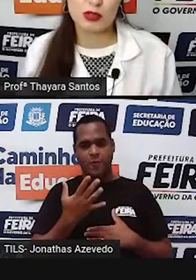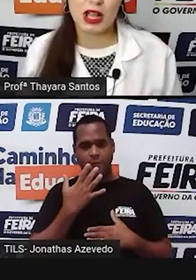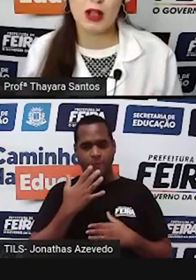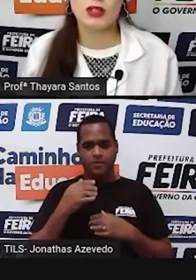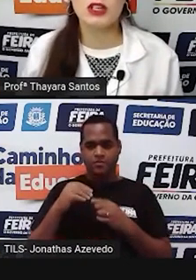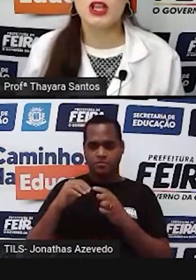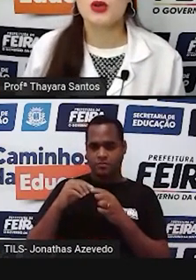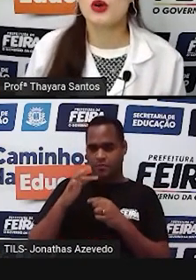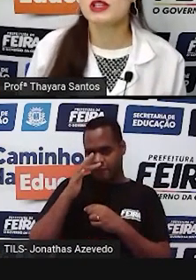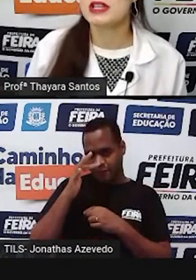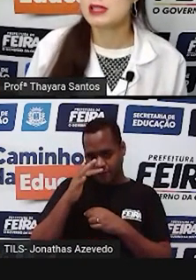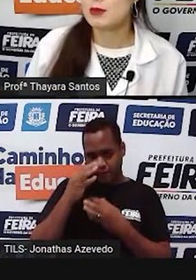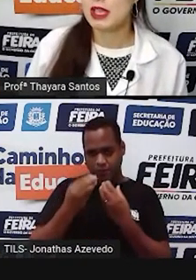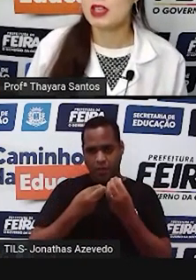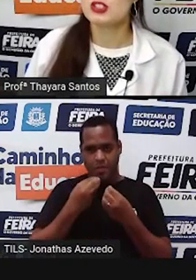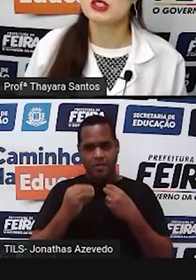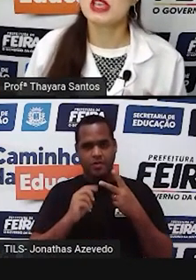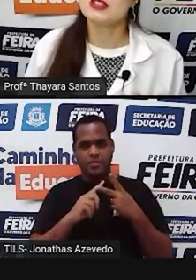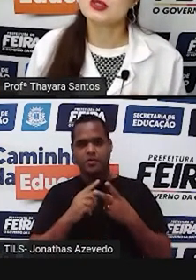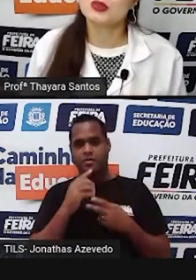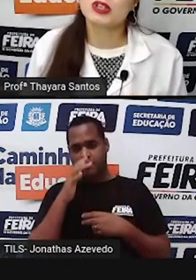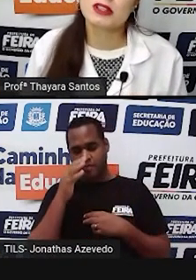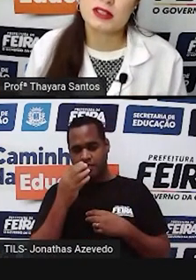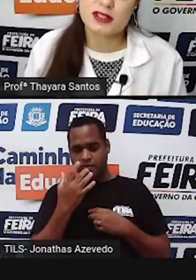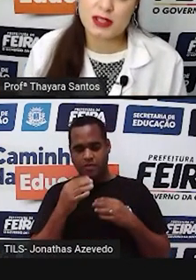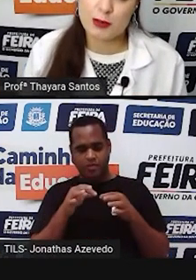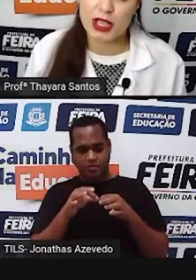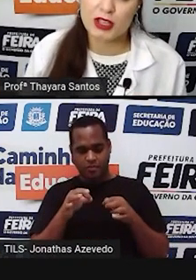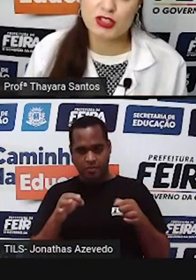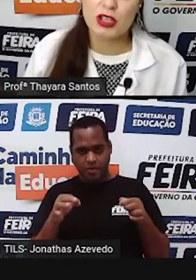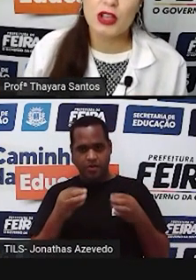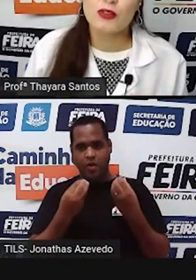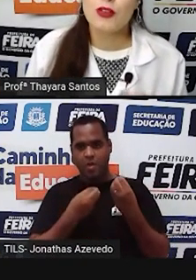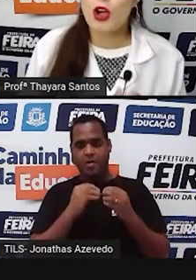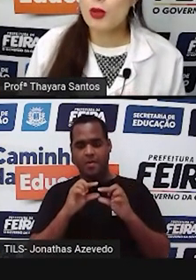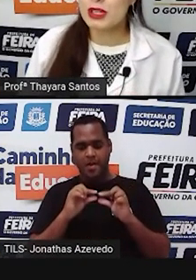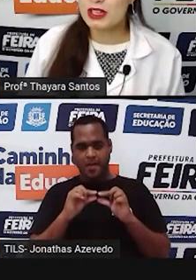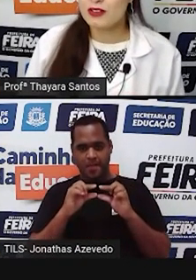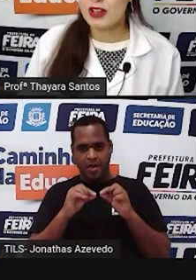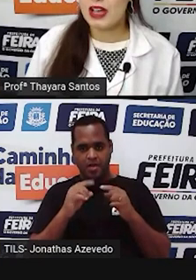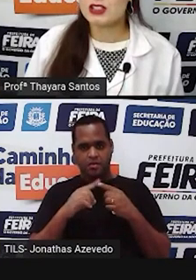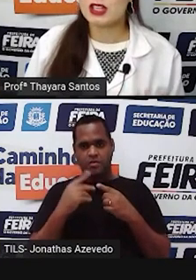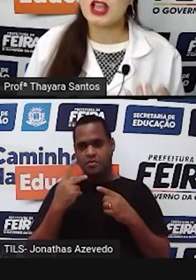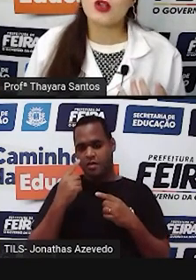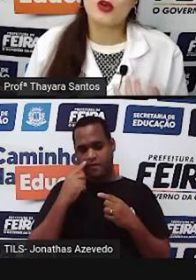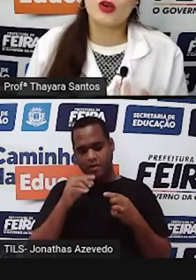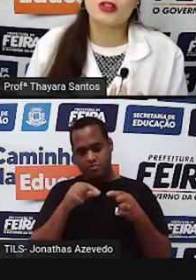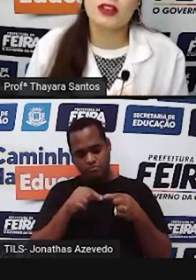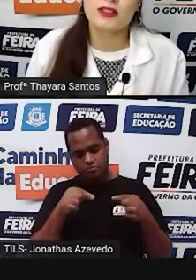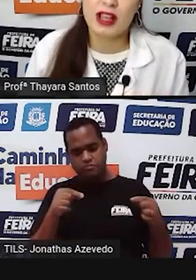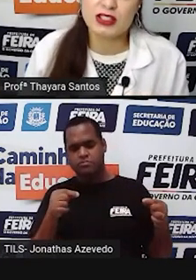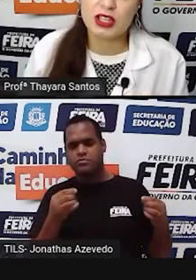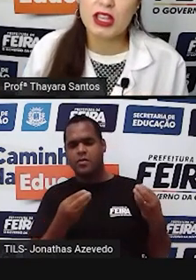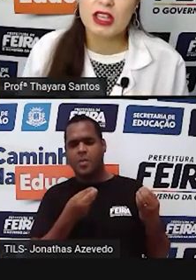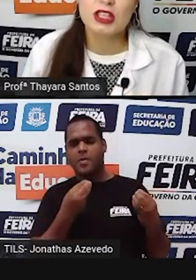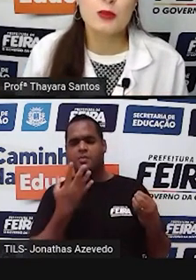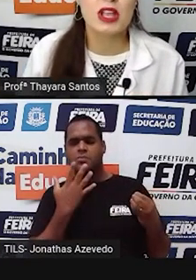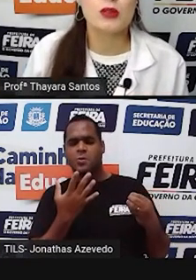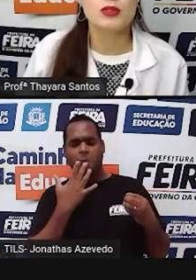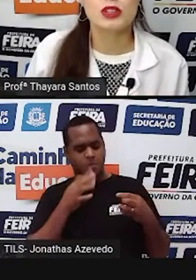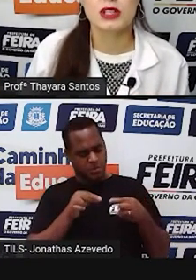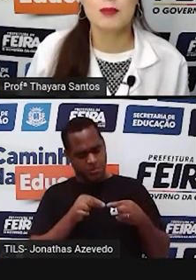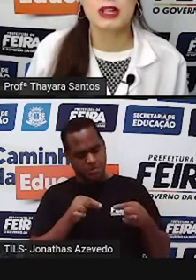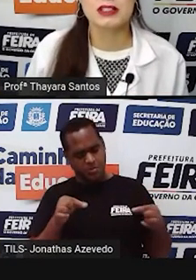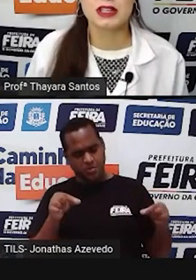da flor no caule, cor da semente, textura dessa semente, forma da vagem, a cor da vagem e